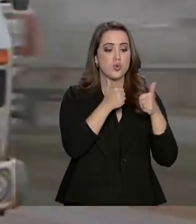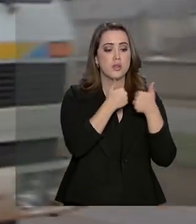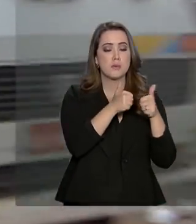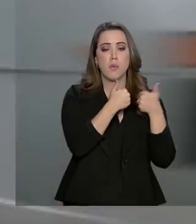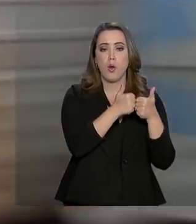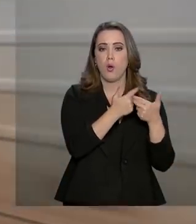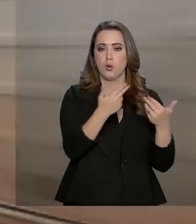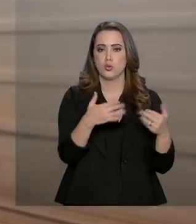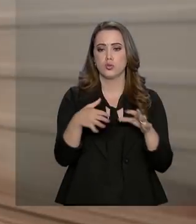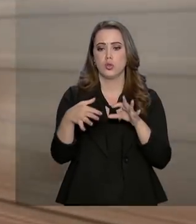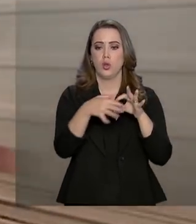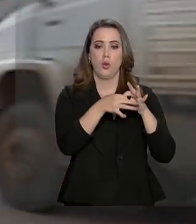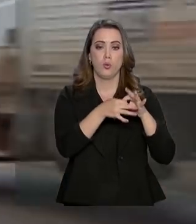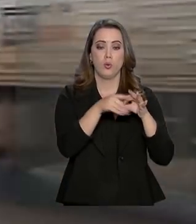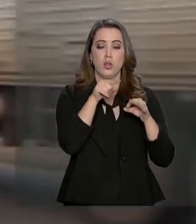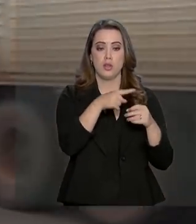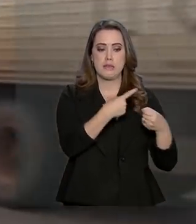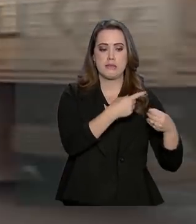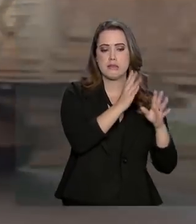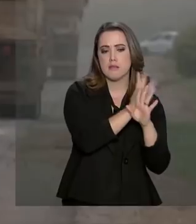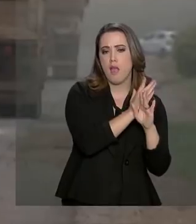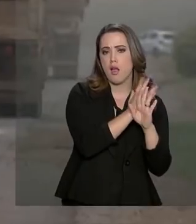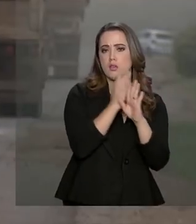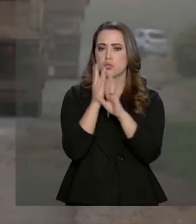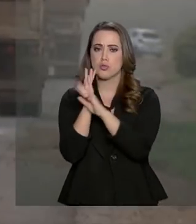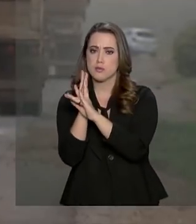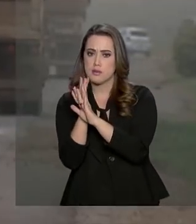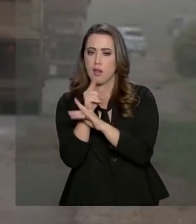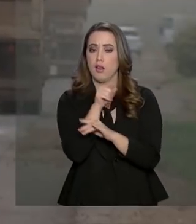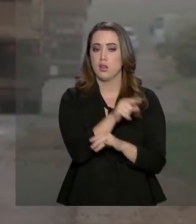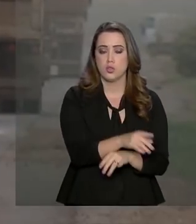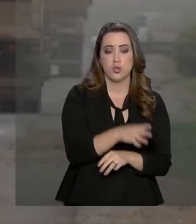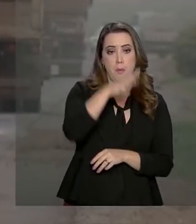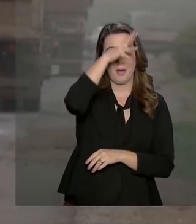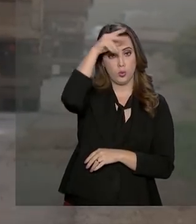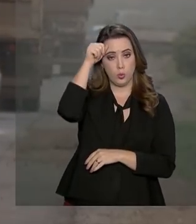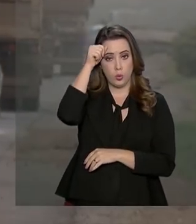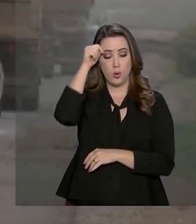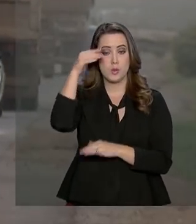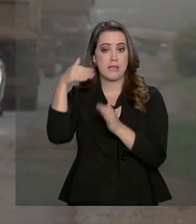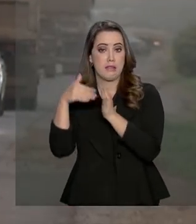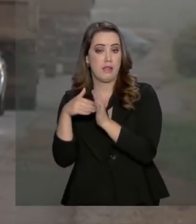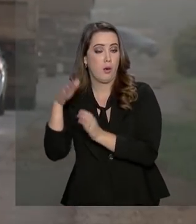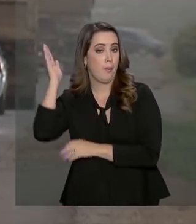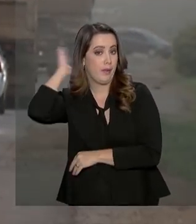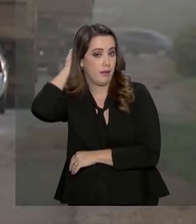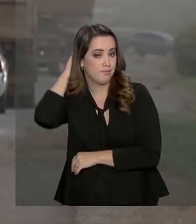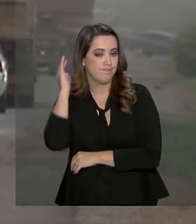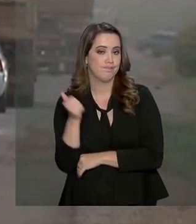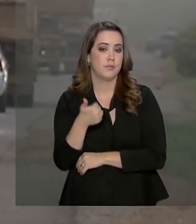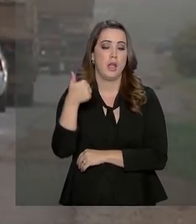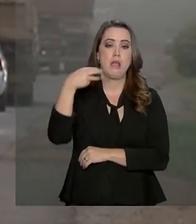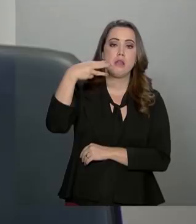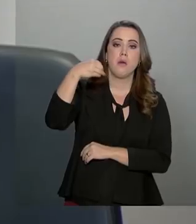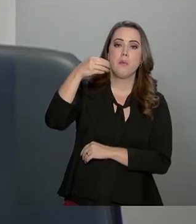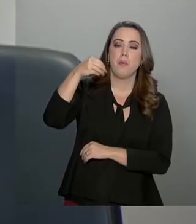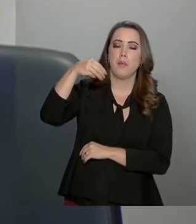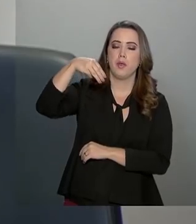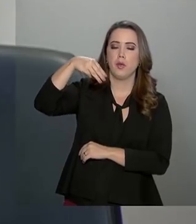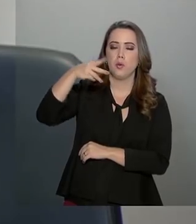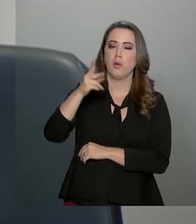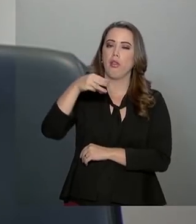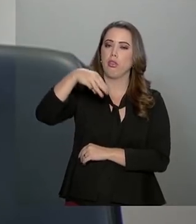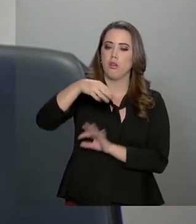que liga os municípios de Sinop, no Mato Grosso, e Santarém, no Pará. São 1.300 quilômetros de extensão.